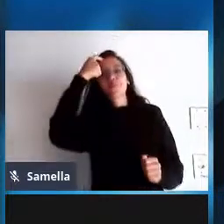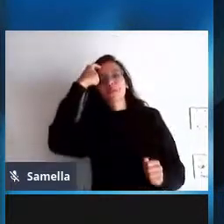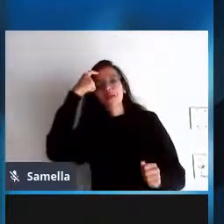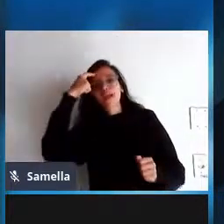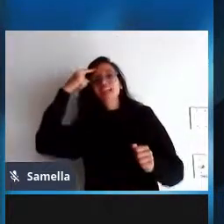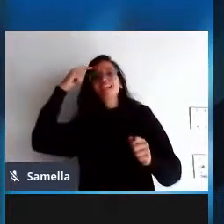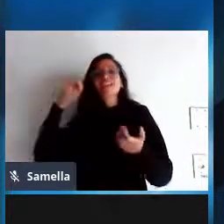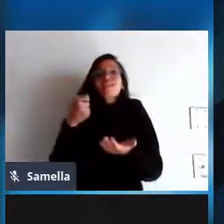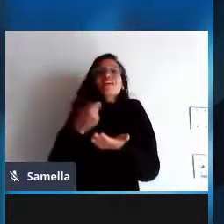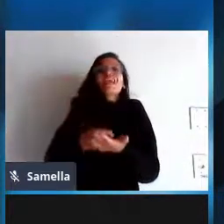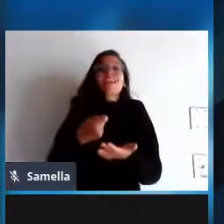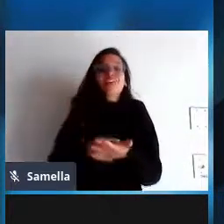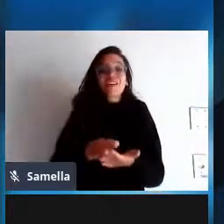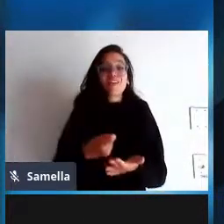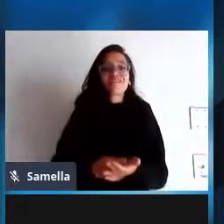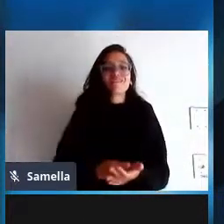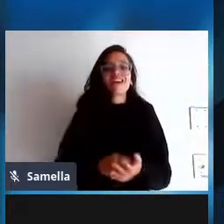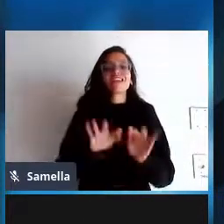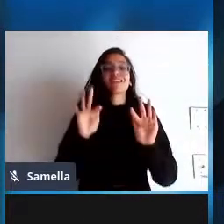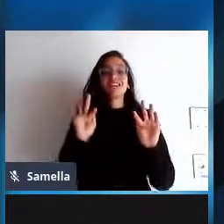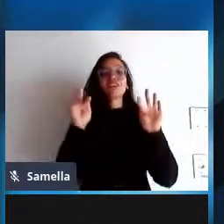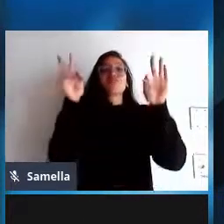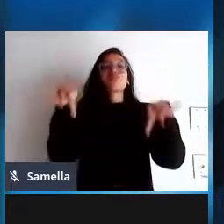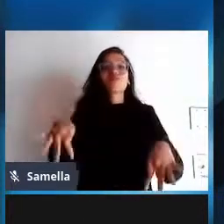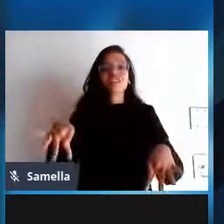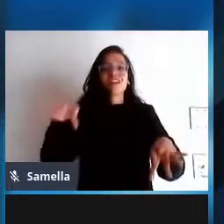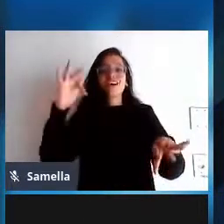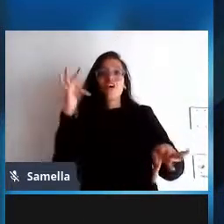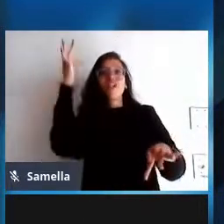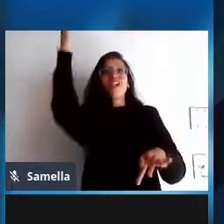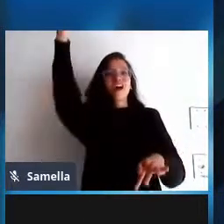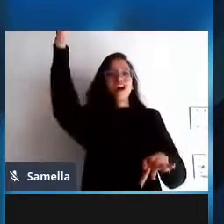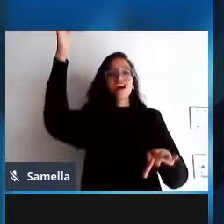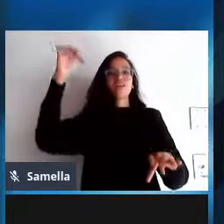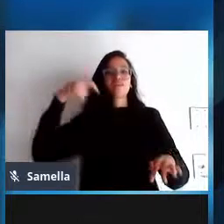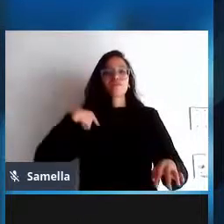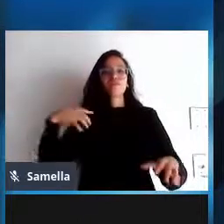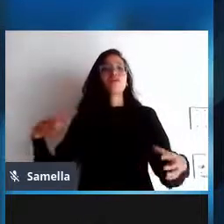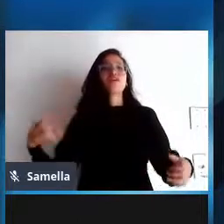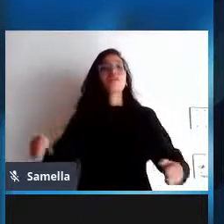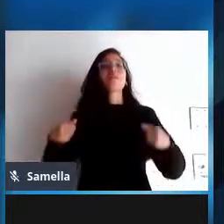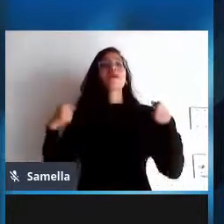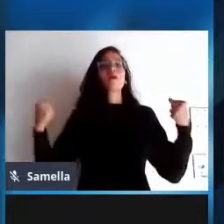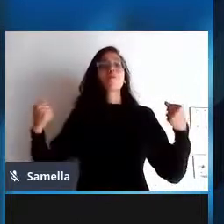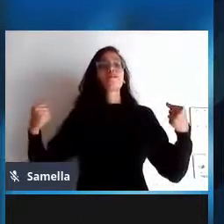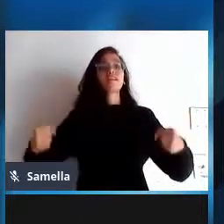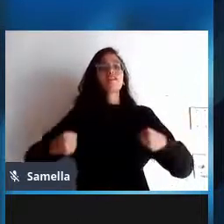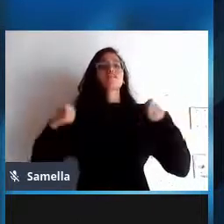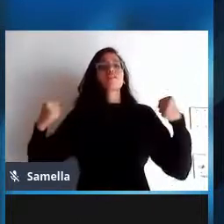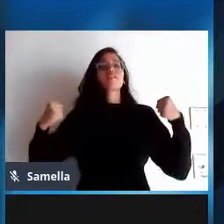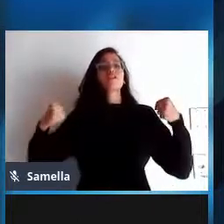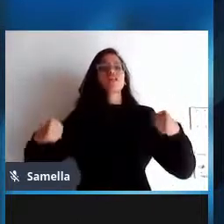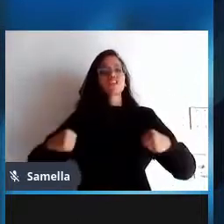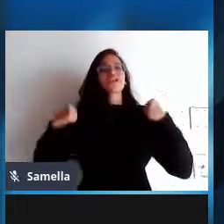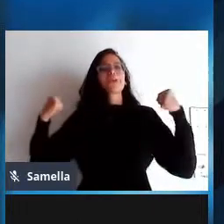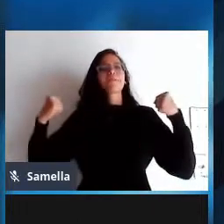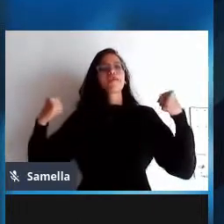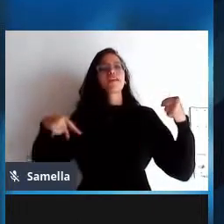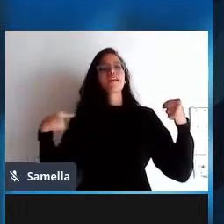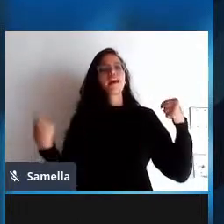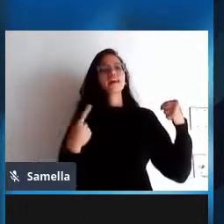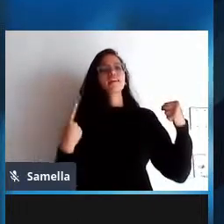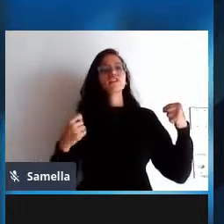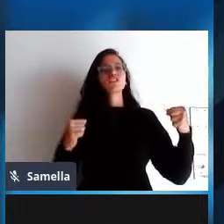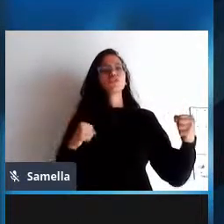no final a comunidade sendo grande sendo forte sendo ativa sendo participativa tendo em mente que cabe a